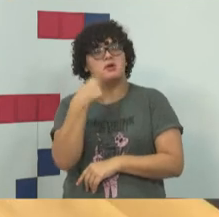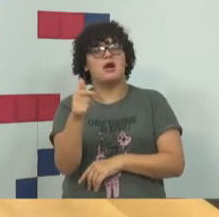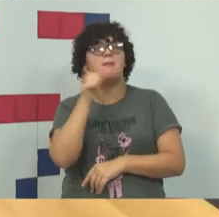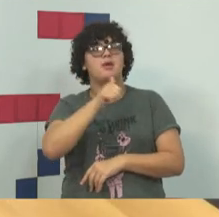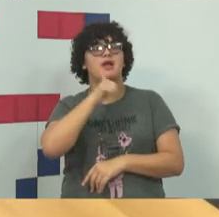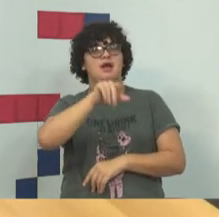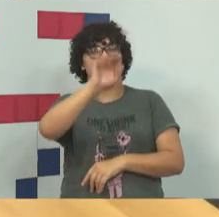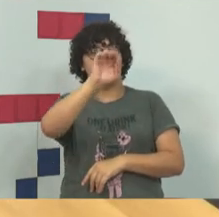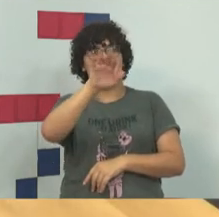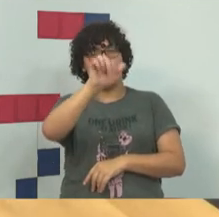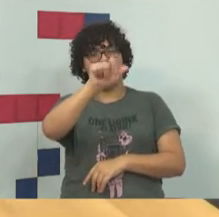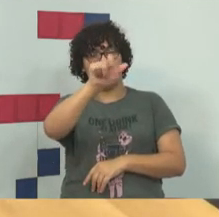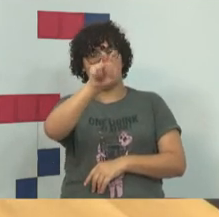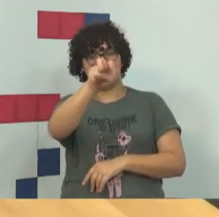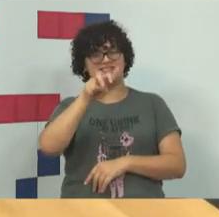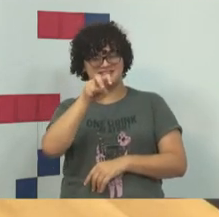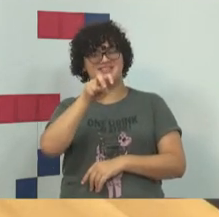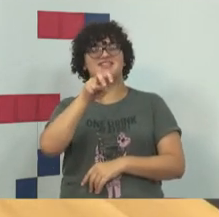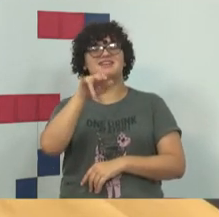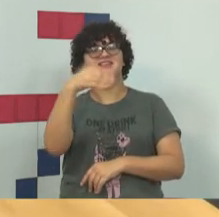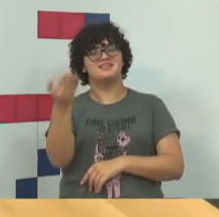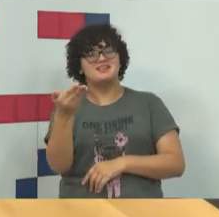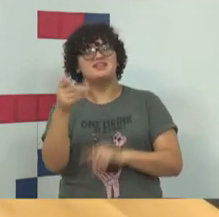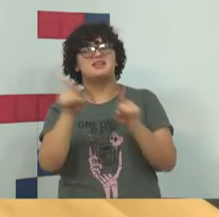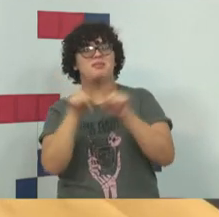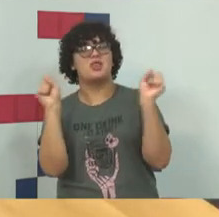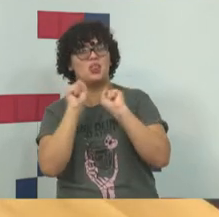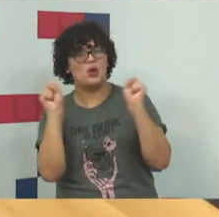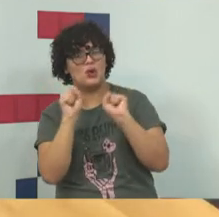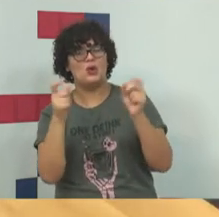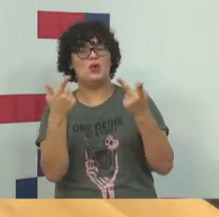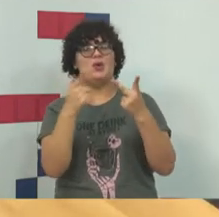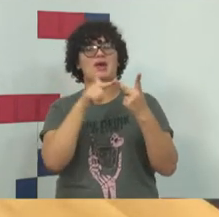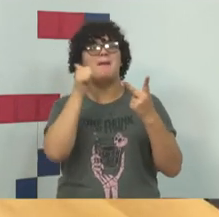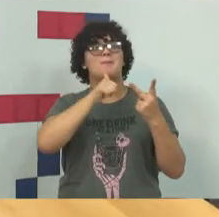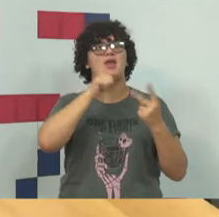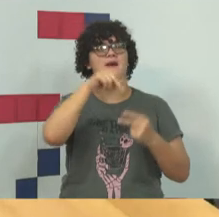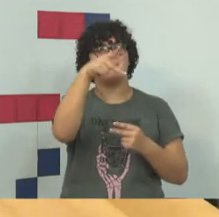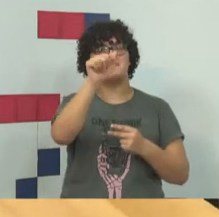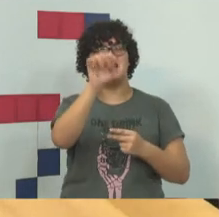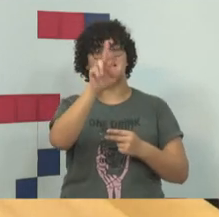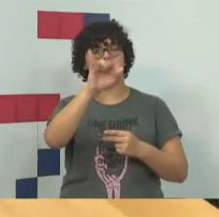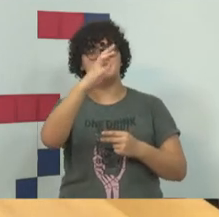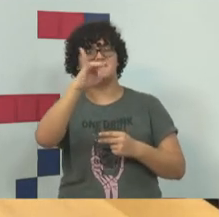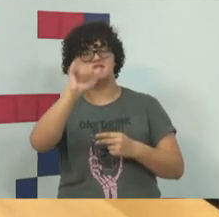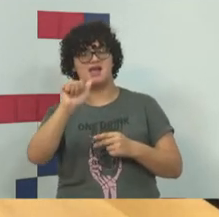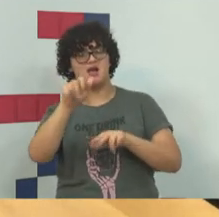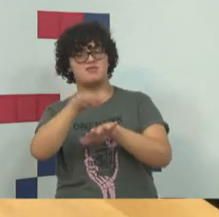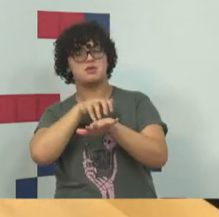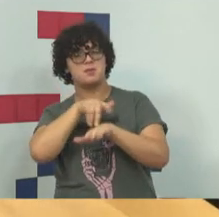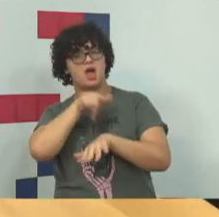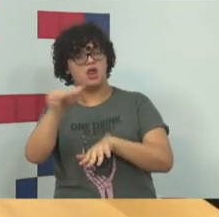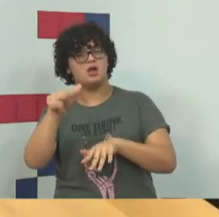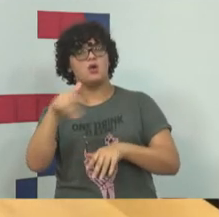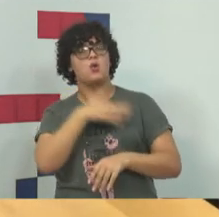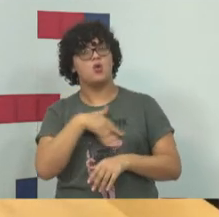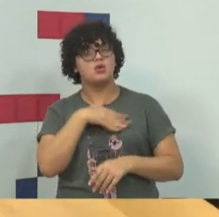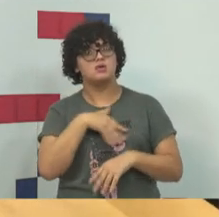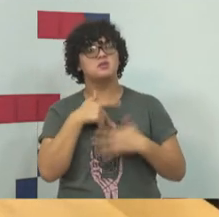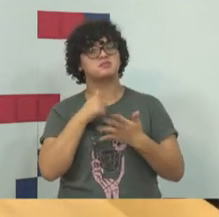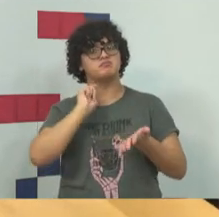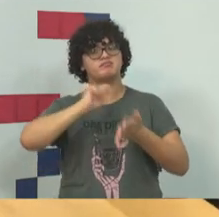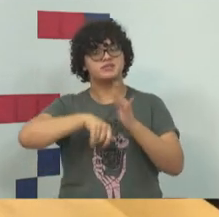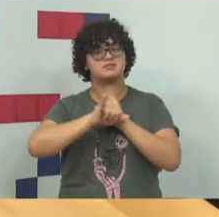Cardoso, da Vila Prudente, adorou. Patrícia Nascimento de Souza, Santo Amaro, gostaria de deixar